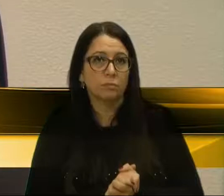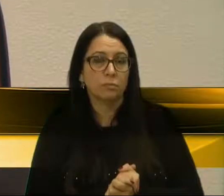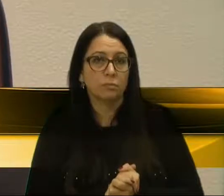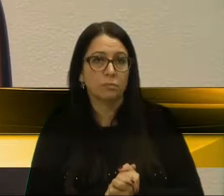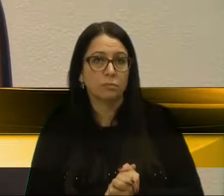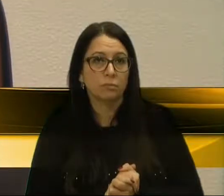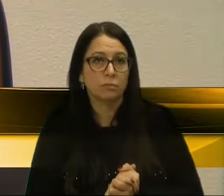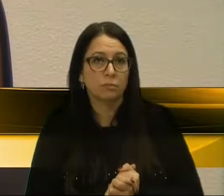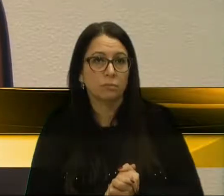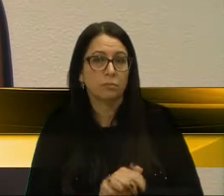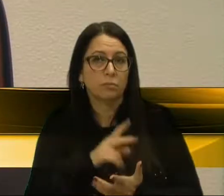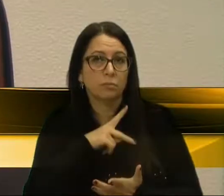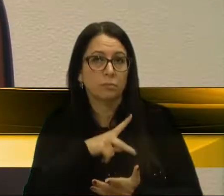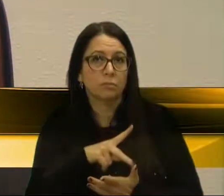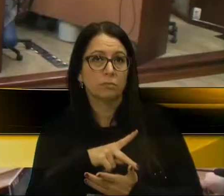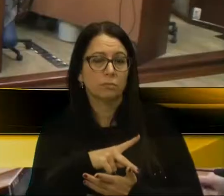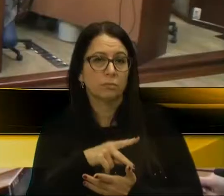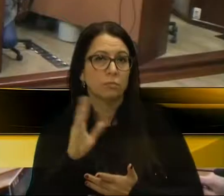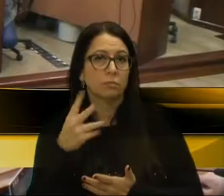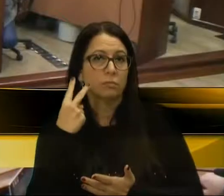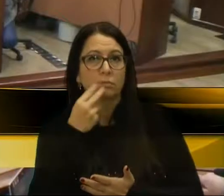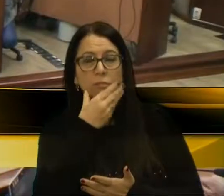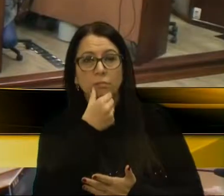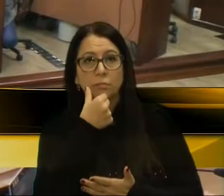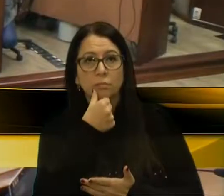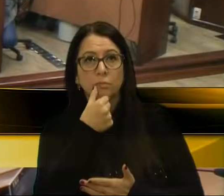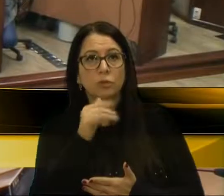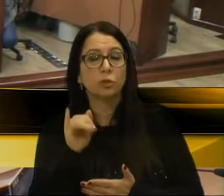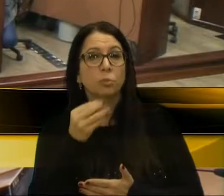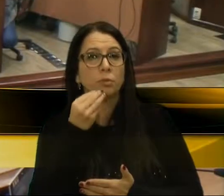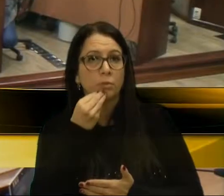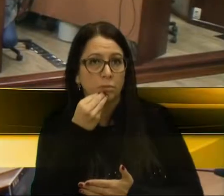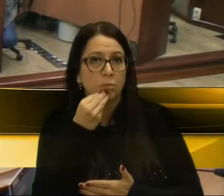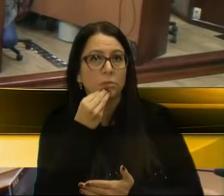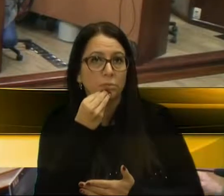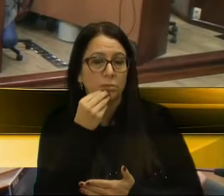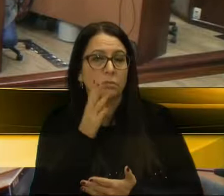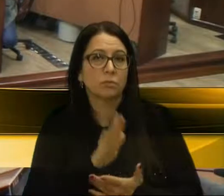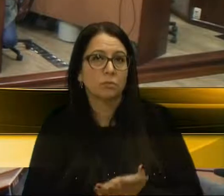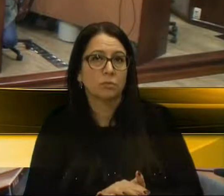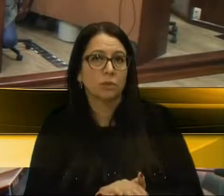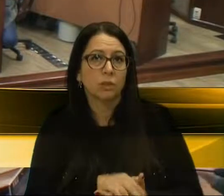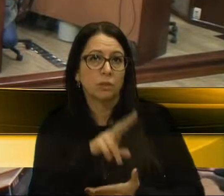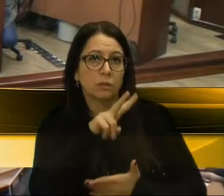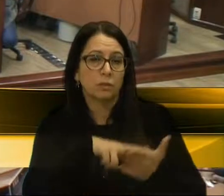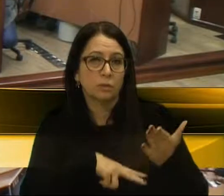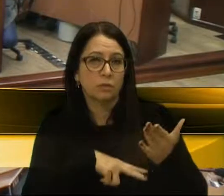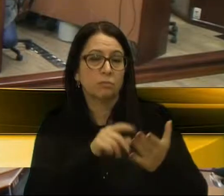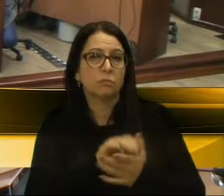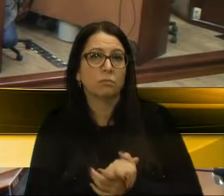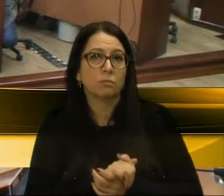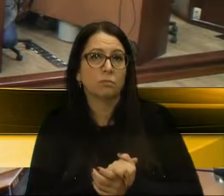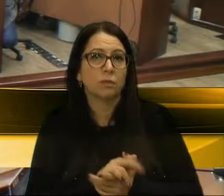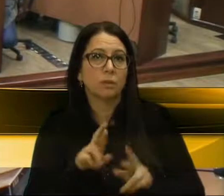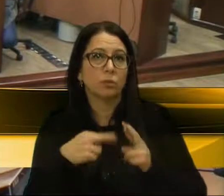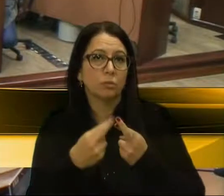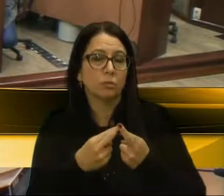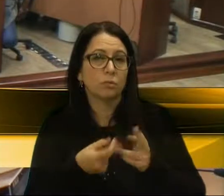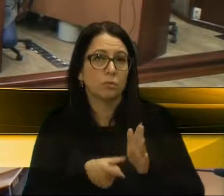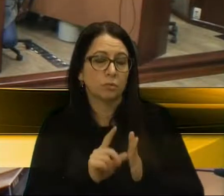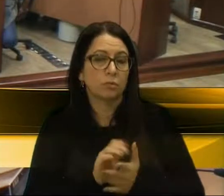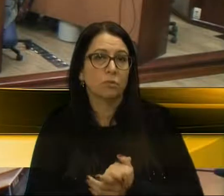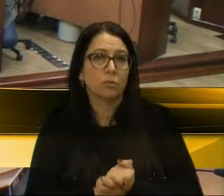Sr. Presidente, Srs. Vereadores, já tive a oportunidade de fazer o relato na sessão anterior.